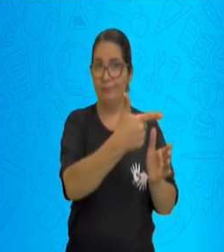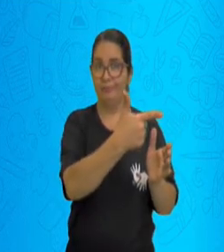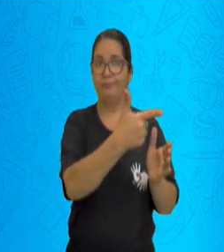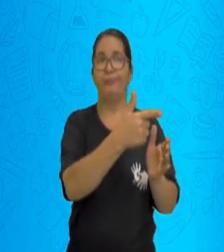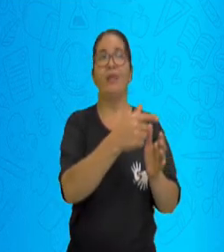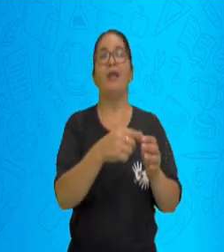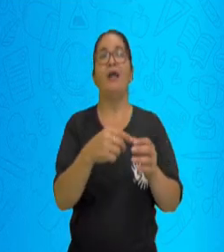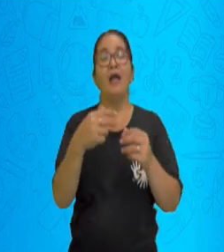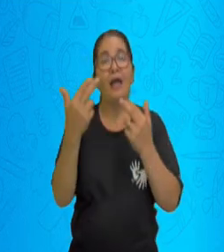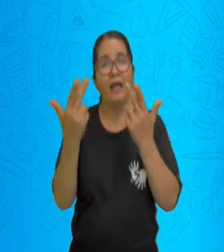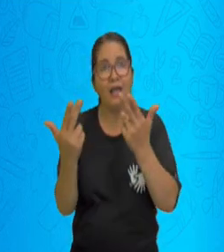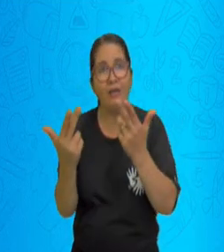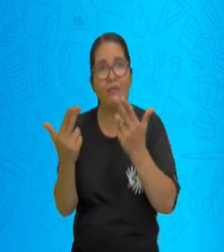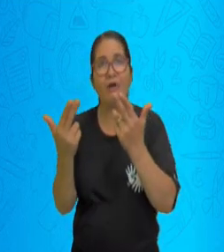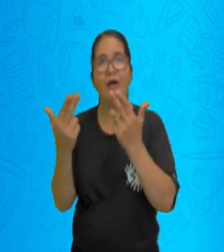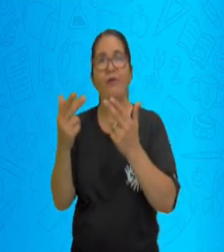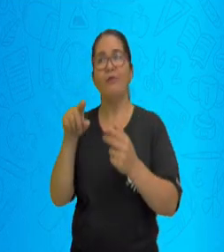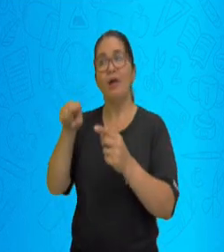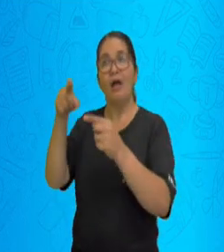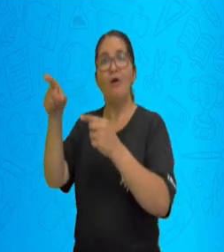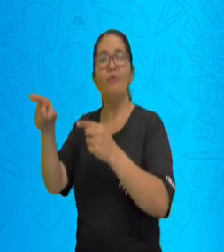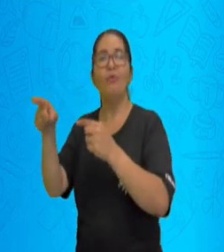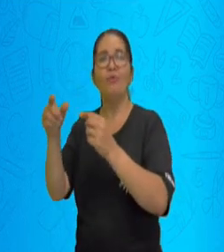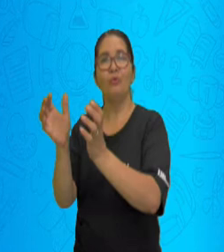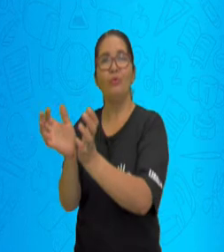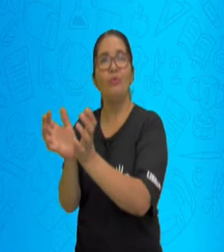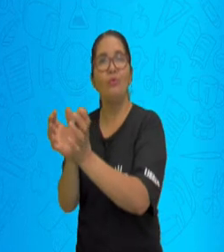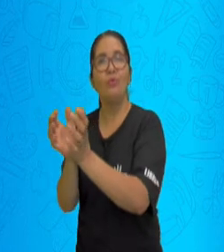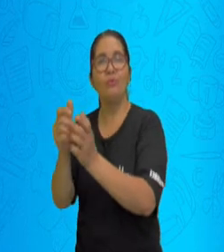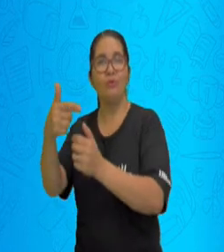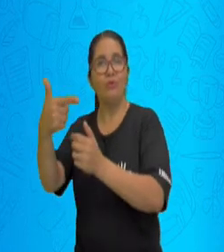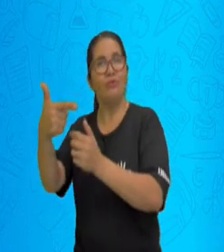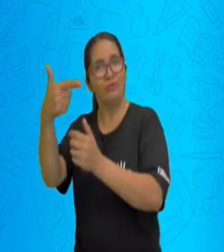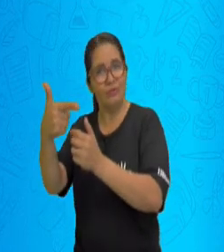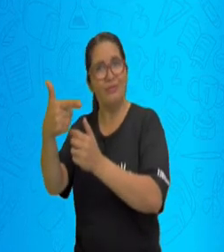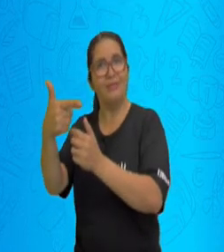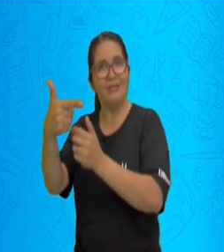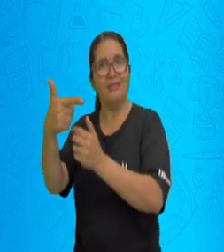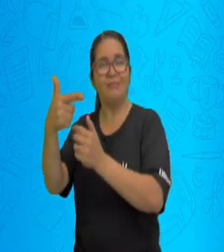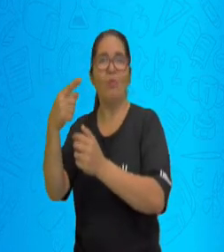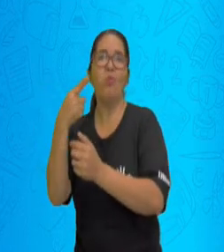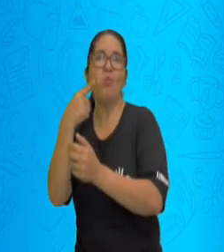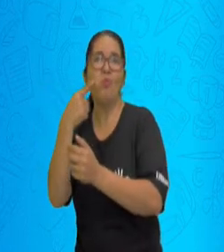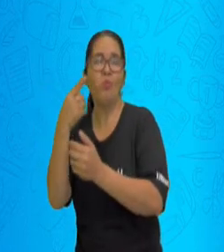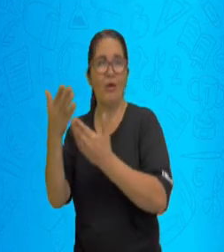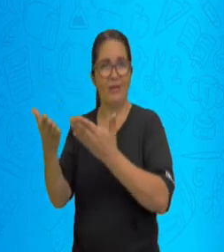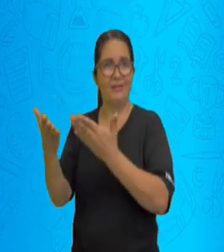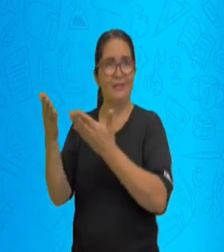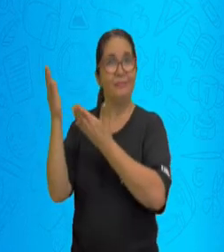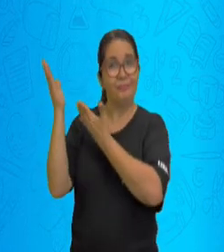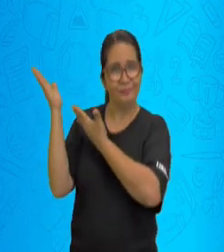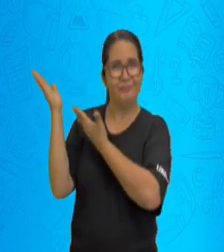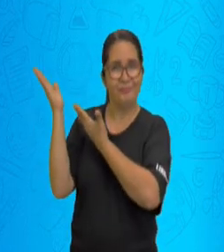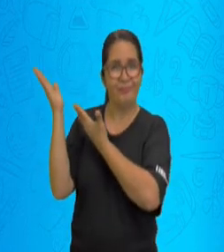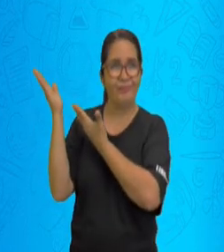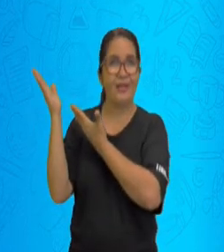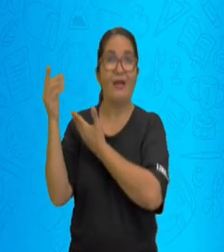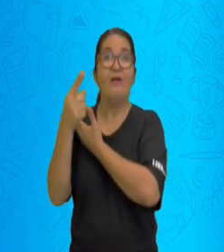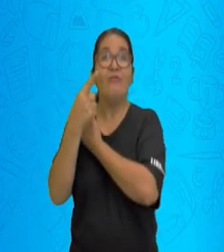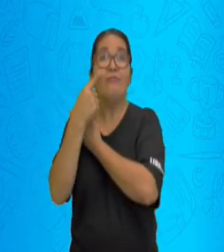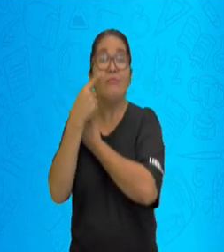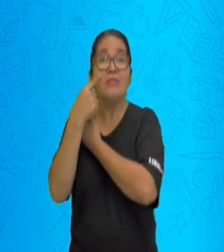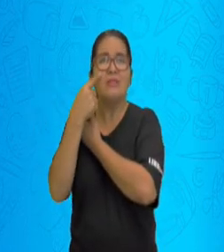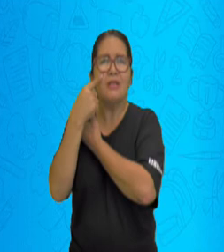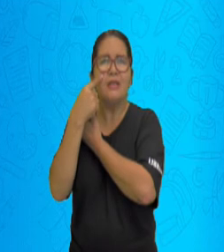que vai dar 2, que estabelece o sistema de igualdade. 2 é igual a 2. Então, além